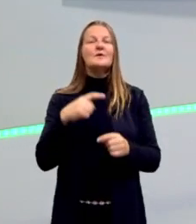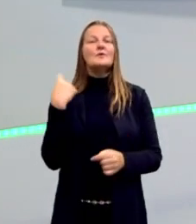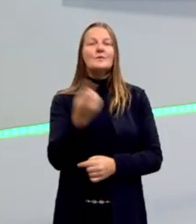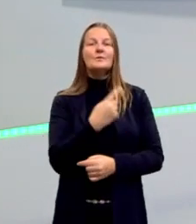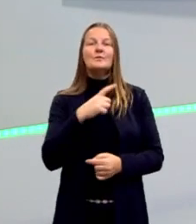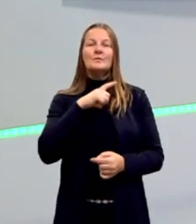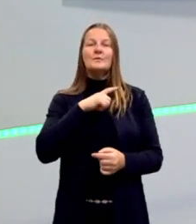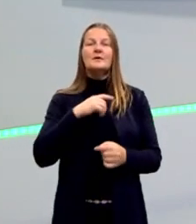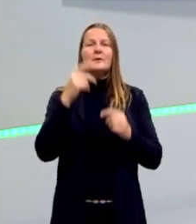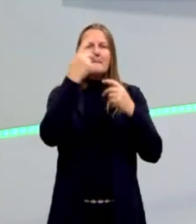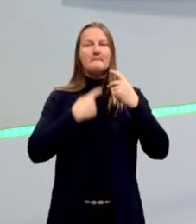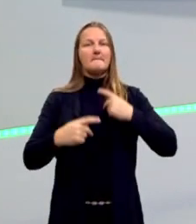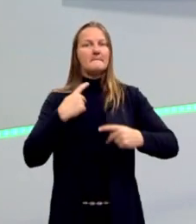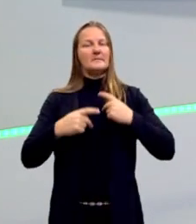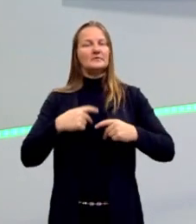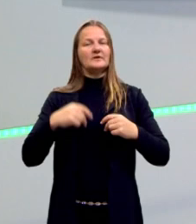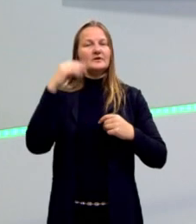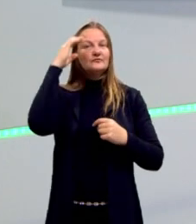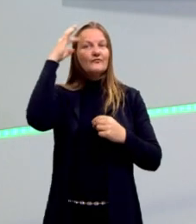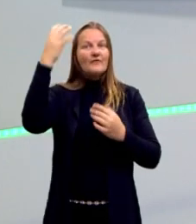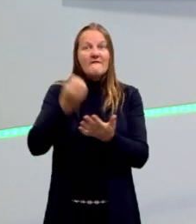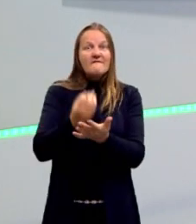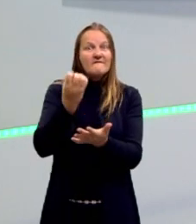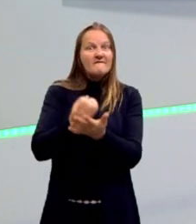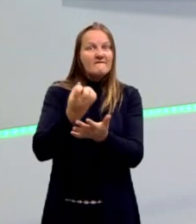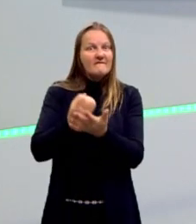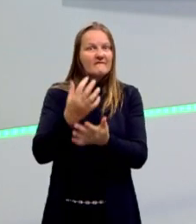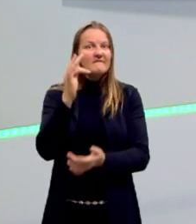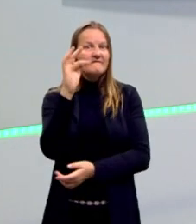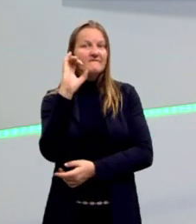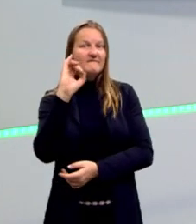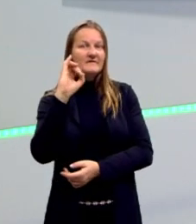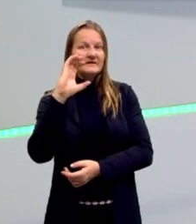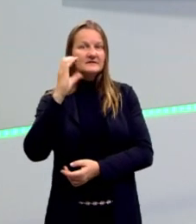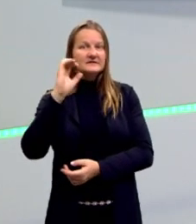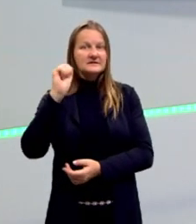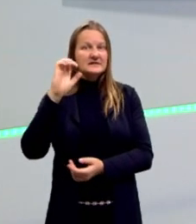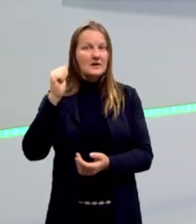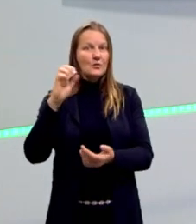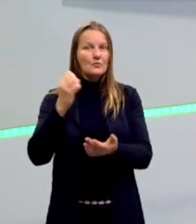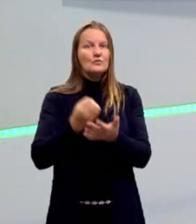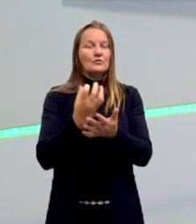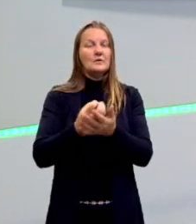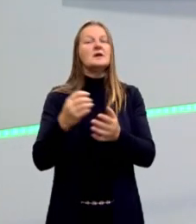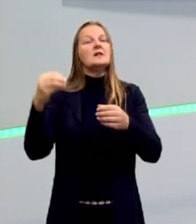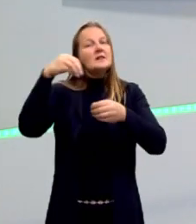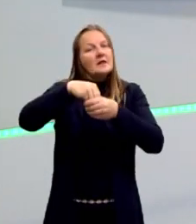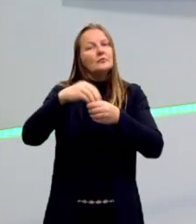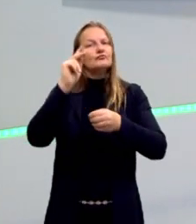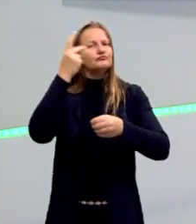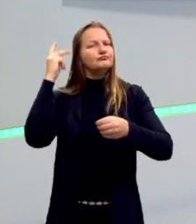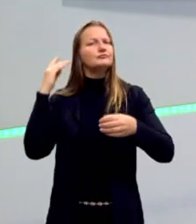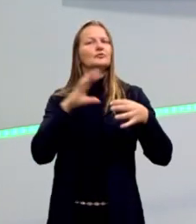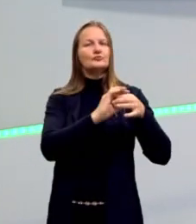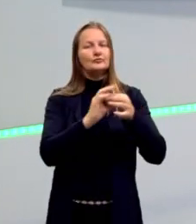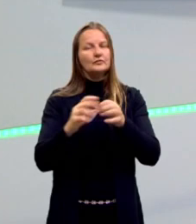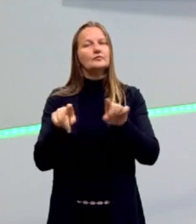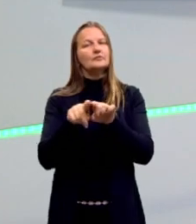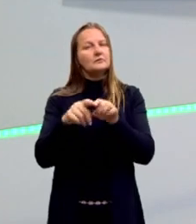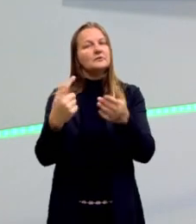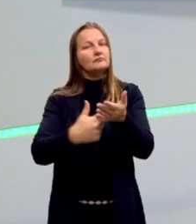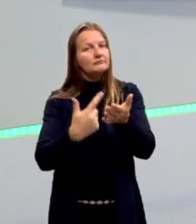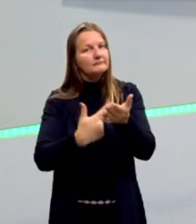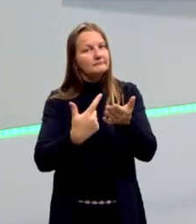personagens fictícios, eles estão vivendo esse contexto histórico. Então, isso pode aparecer muitas vezes lá nas obras.